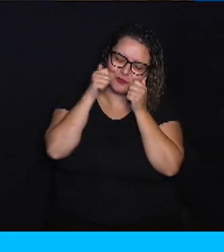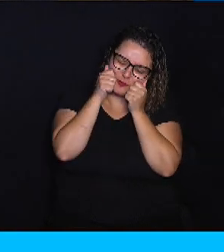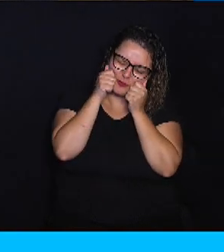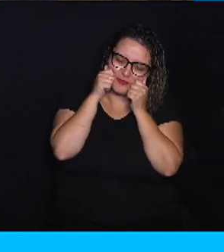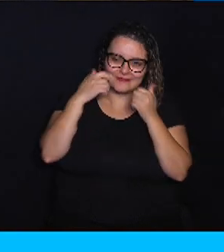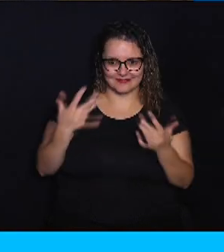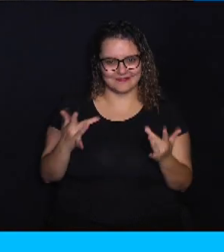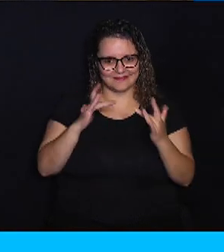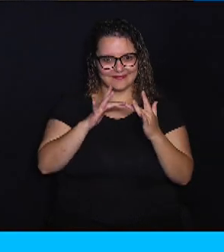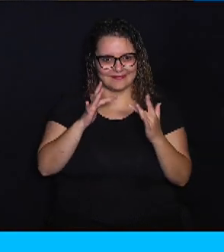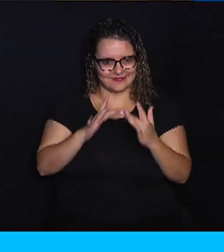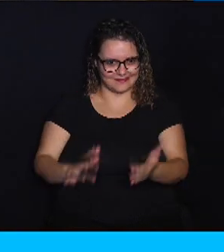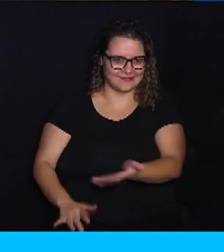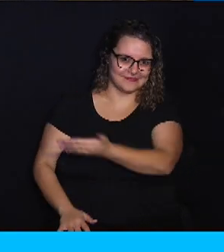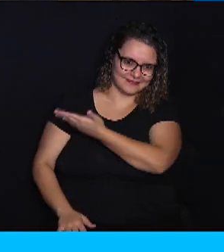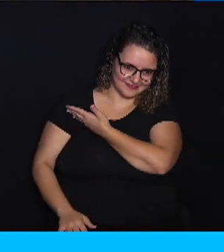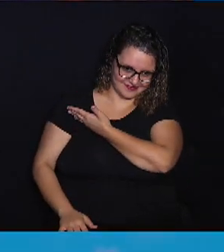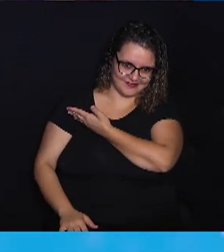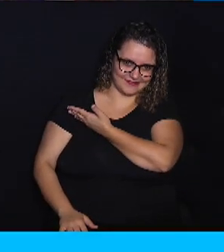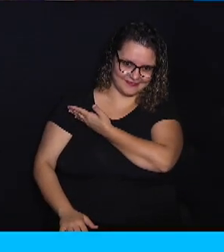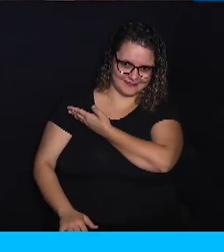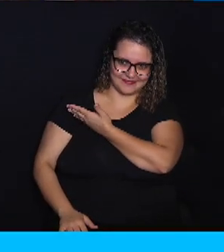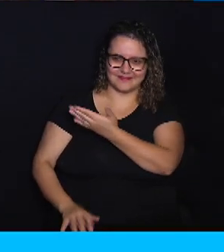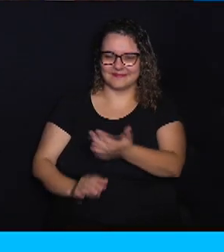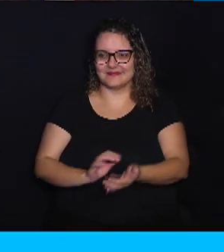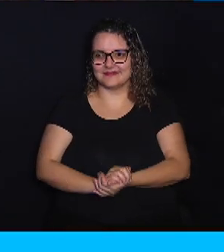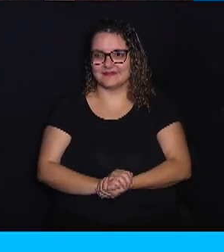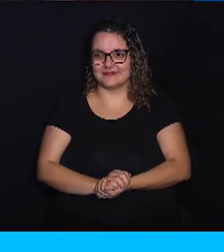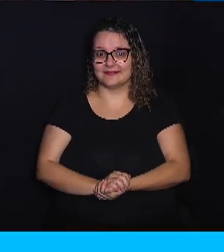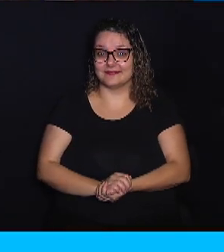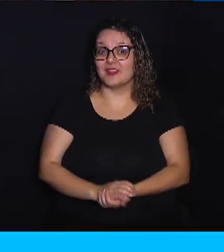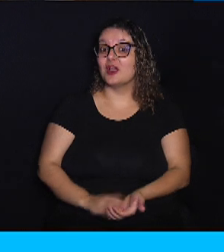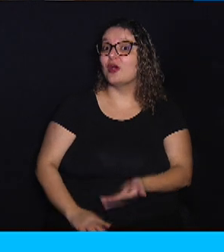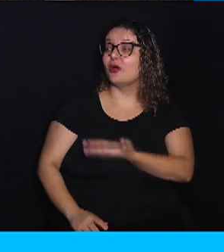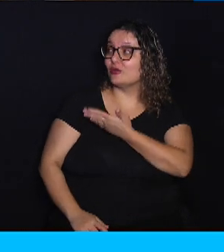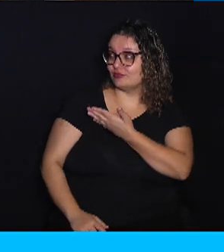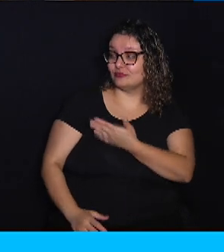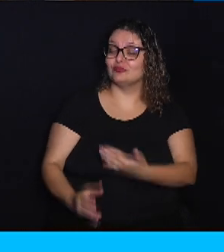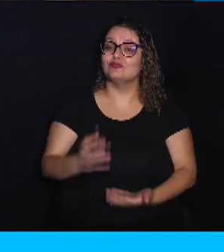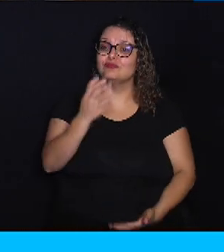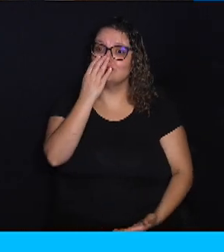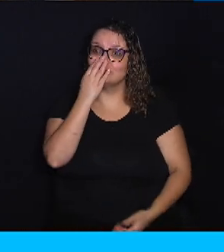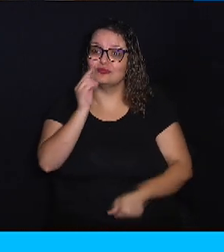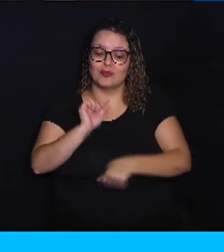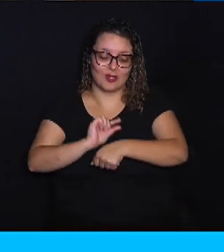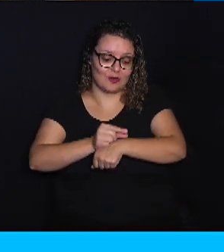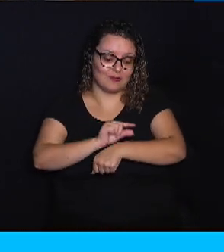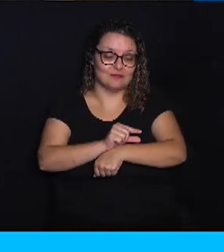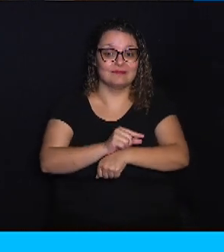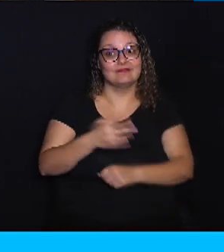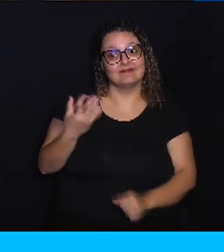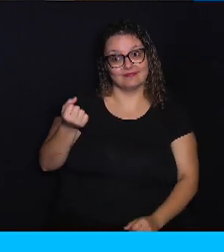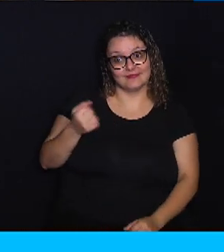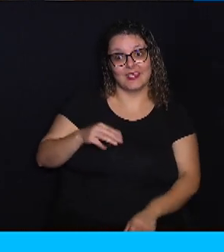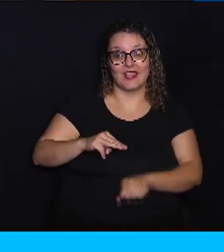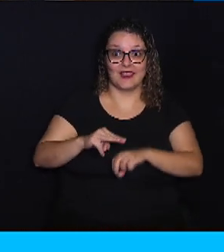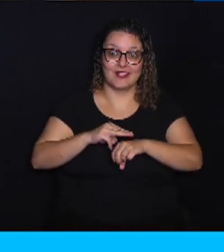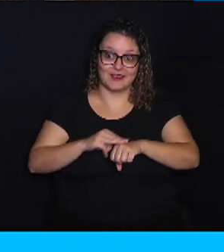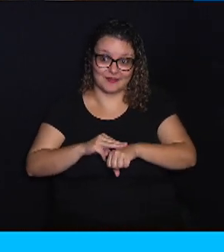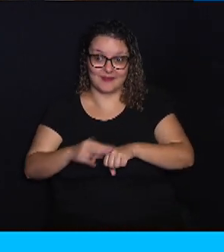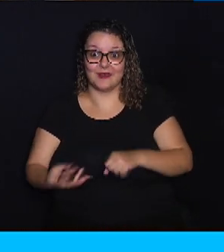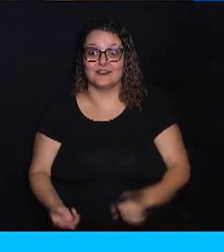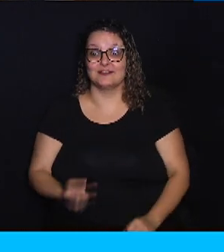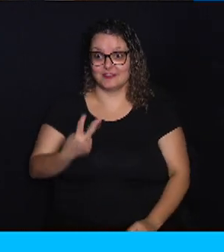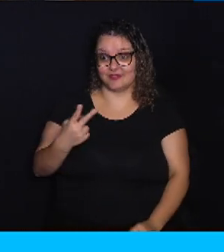é só entrar em contato com a Carla Vieira. O Dominique é esse doguinho de pelagem branca e marrom. Ele tem dois anos